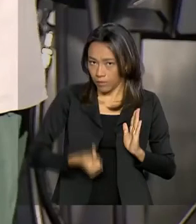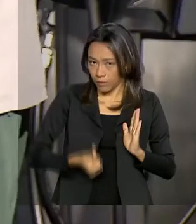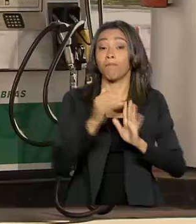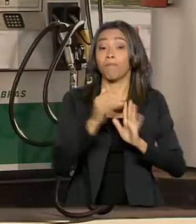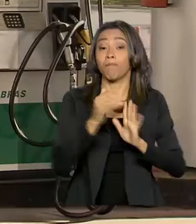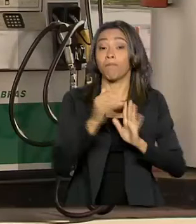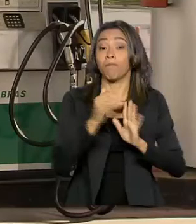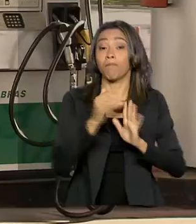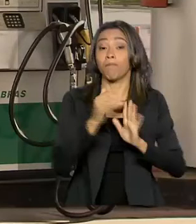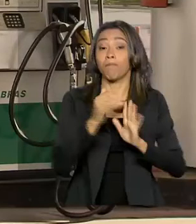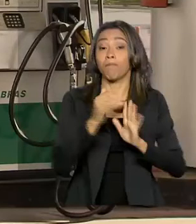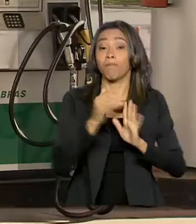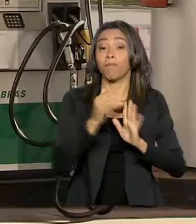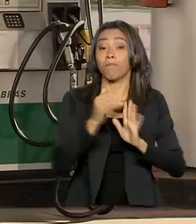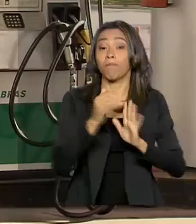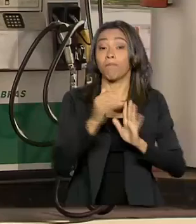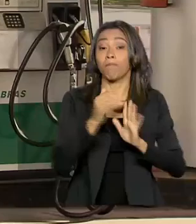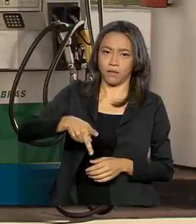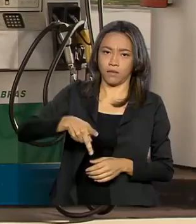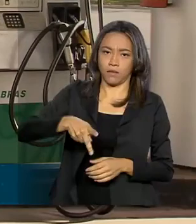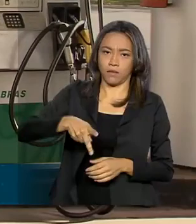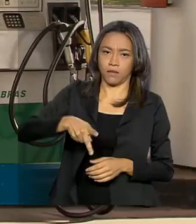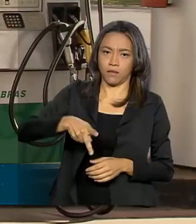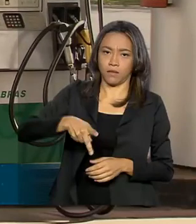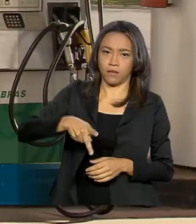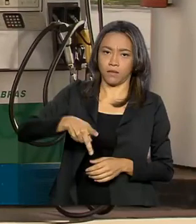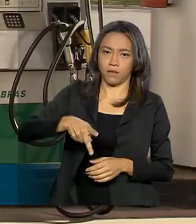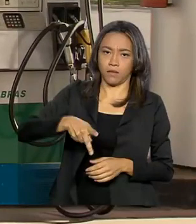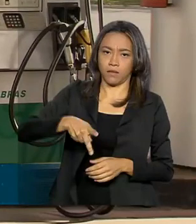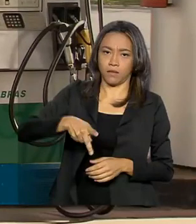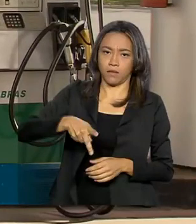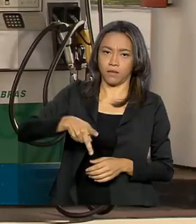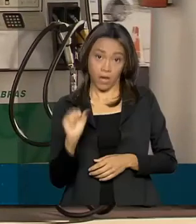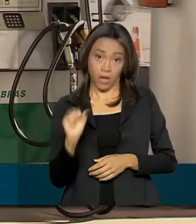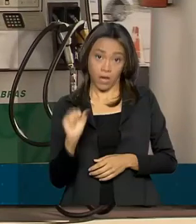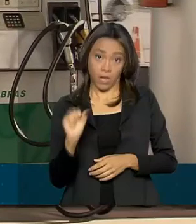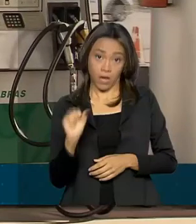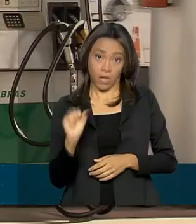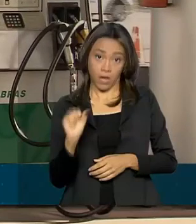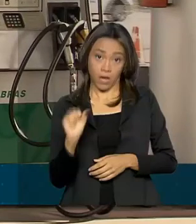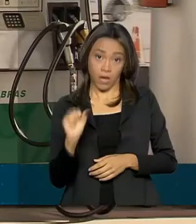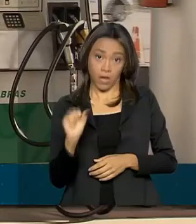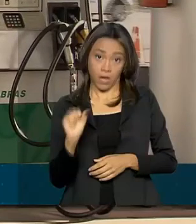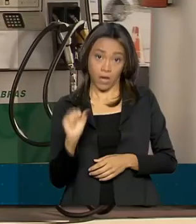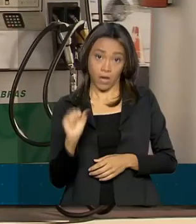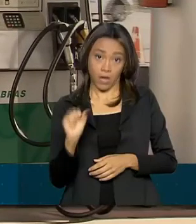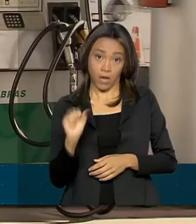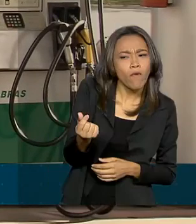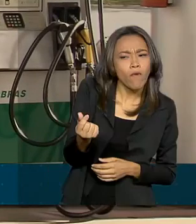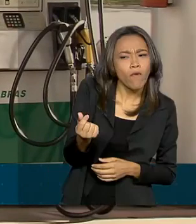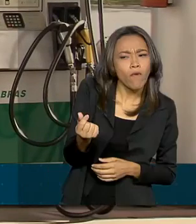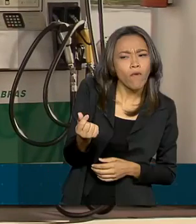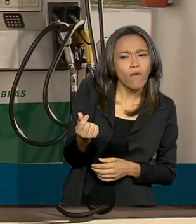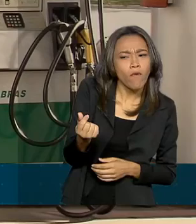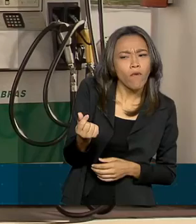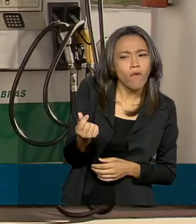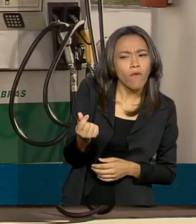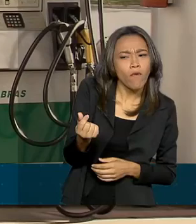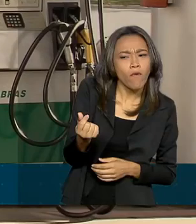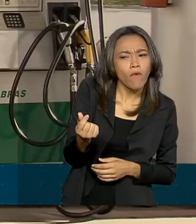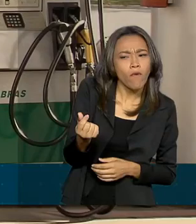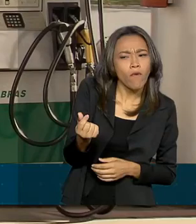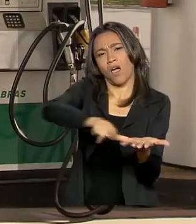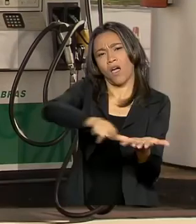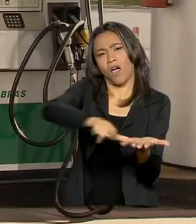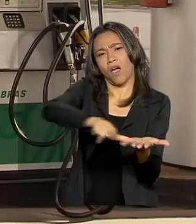Petrobras. Para o consumidor, interessa saber que o reflexo dos valores nas bombas de combustível depende de vários fatores. Além do